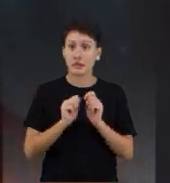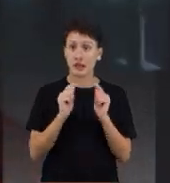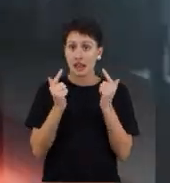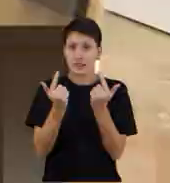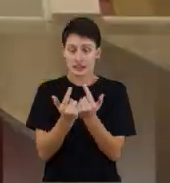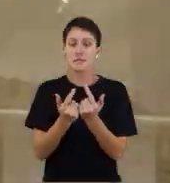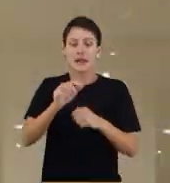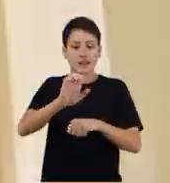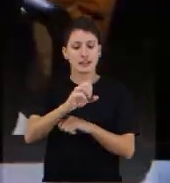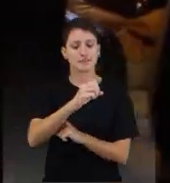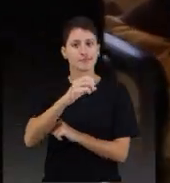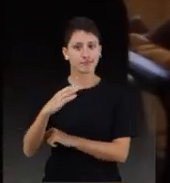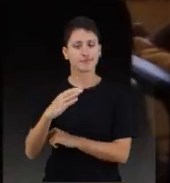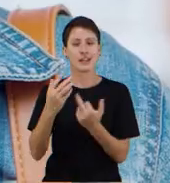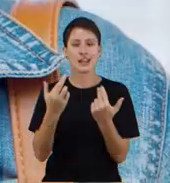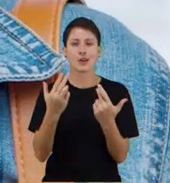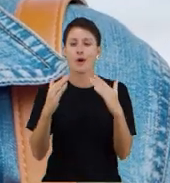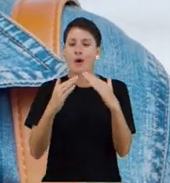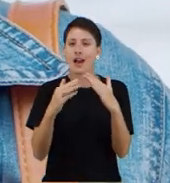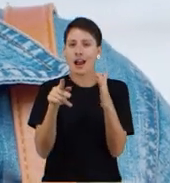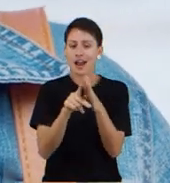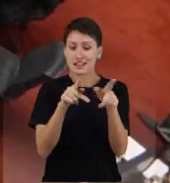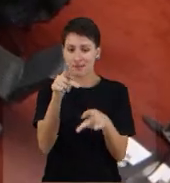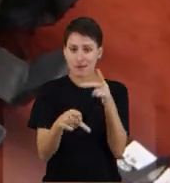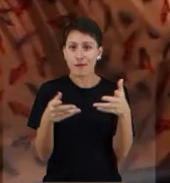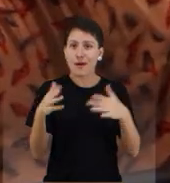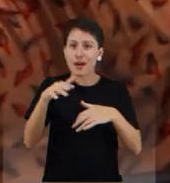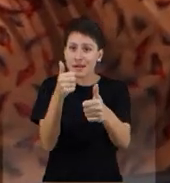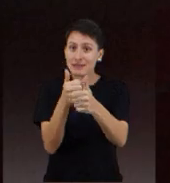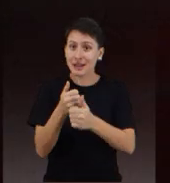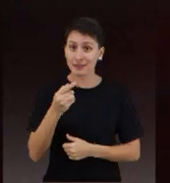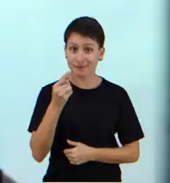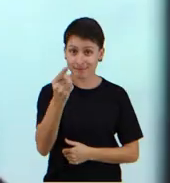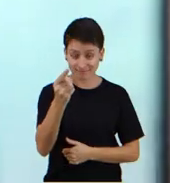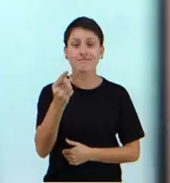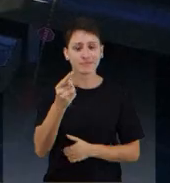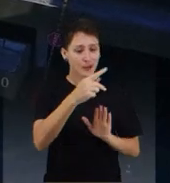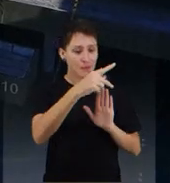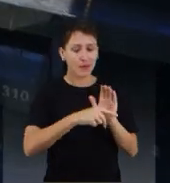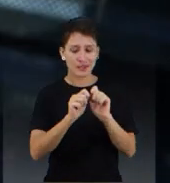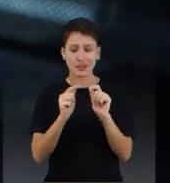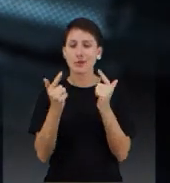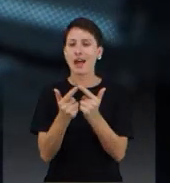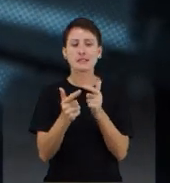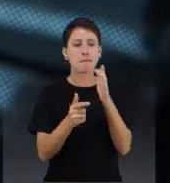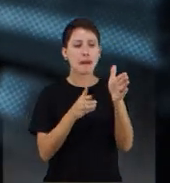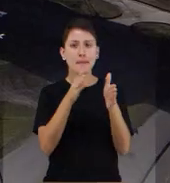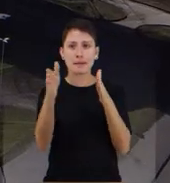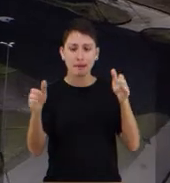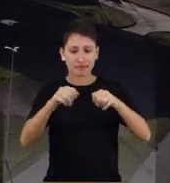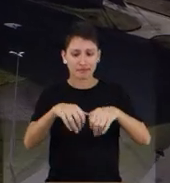A Assembleia Legislativa de Santa Catarina é a Casa do Povo e agora está muito mais perto de você. Como Projeto Alesque